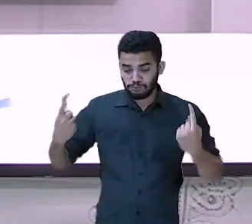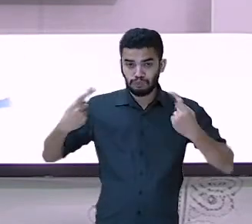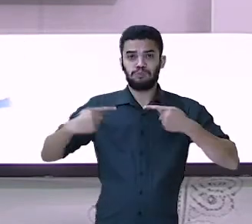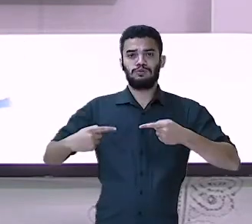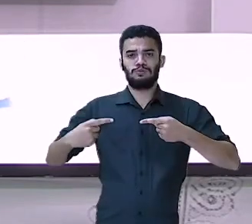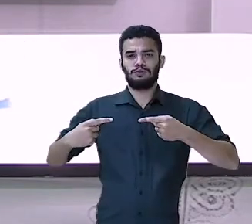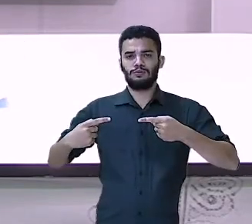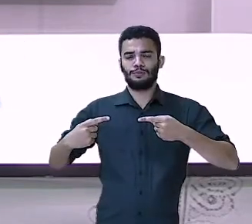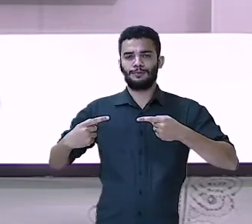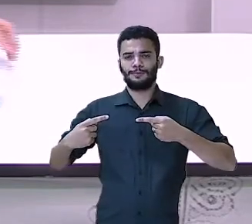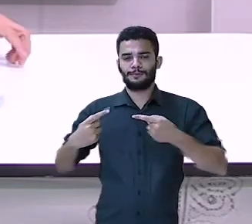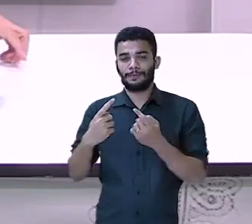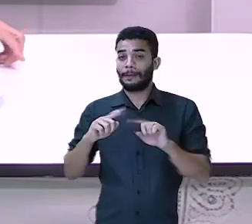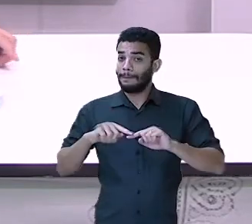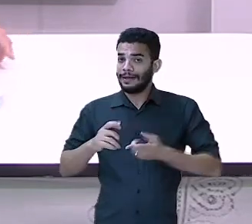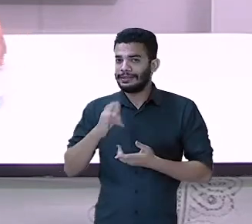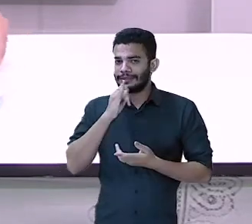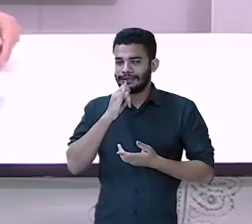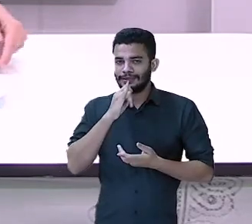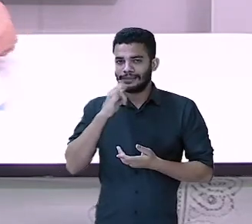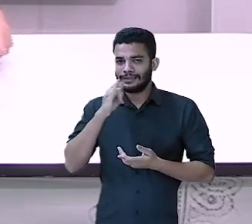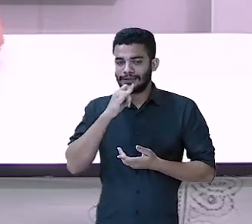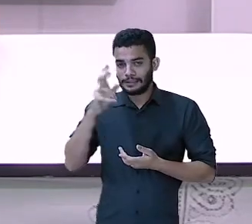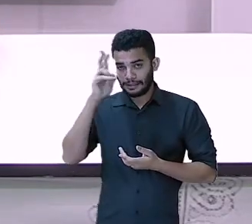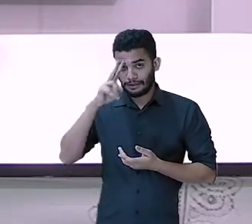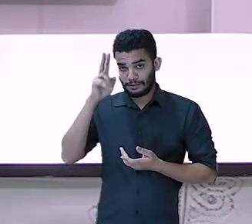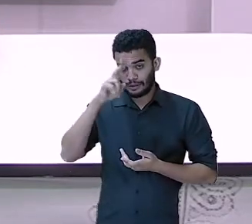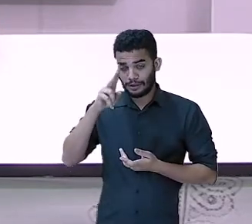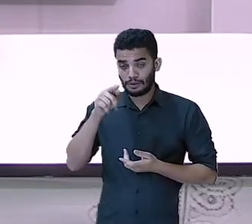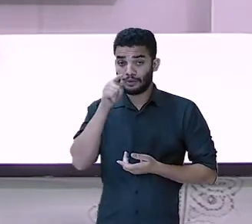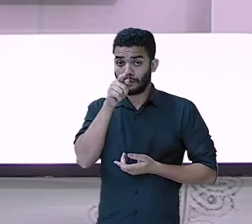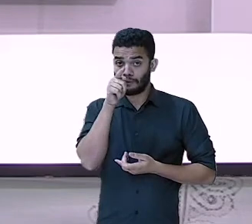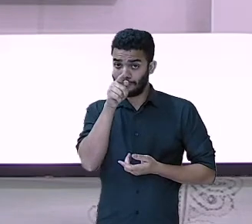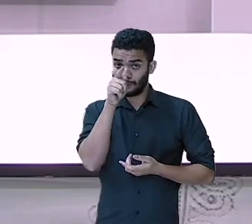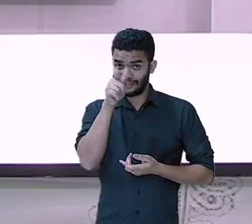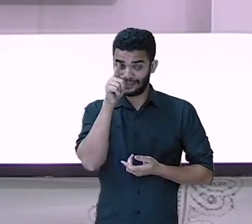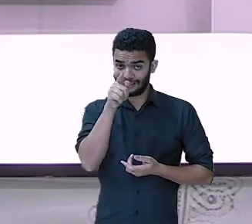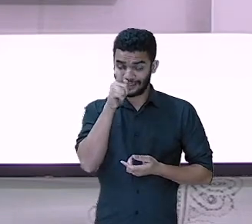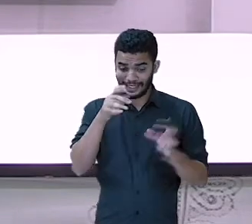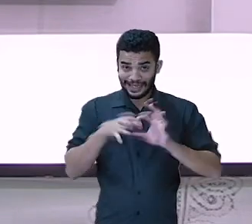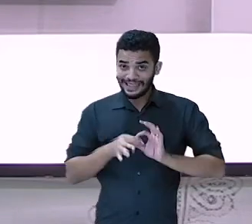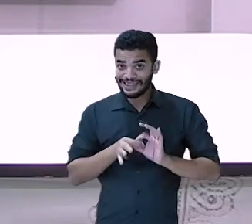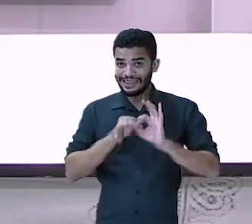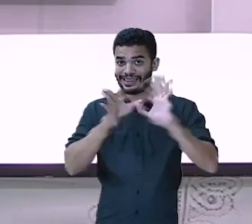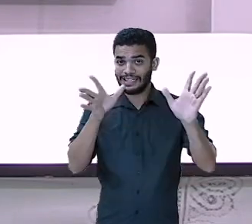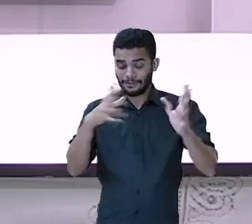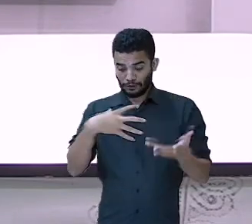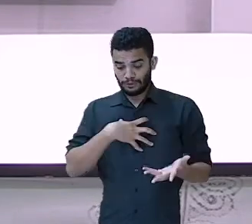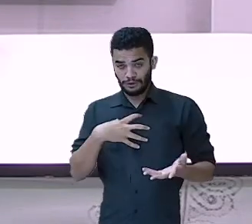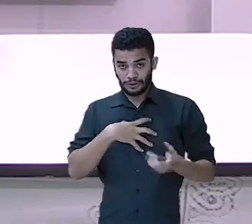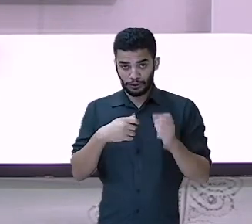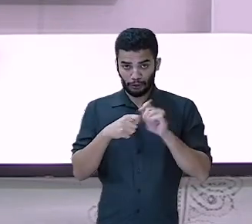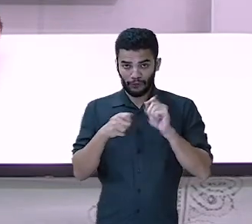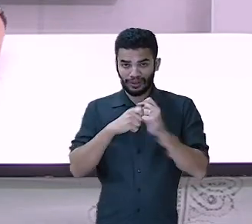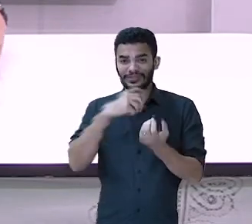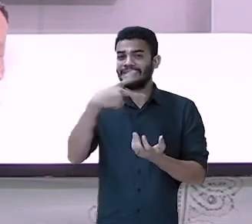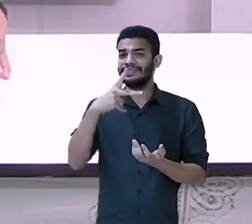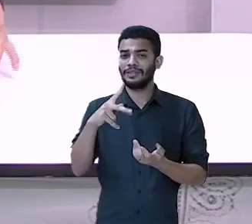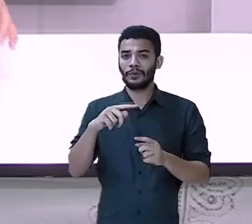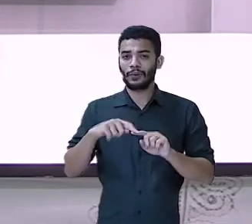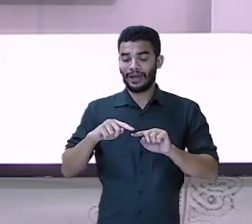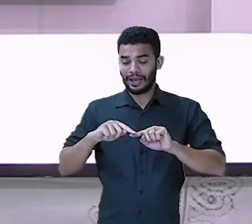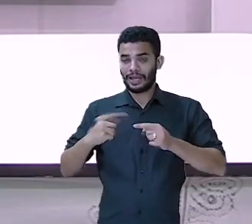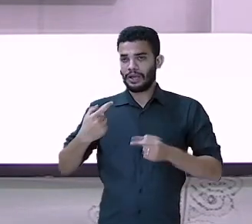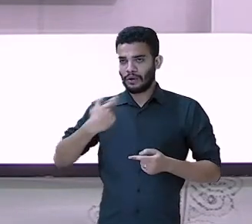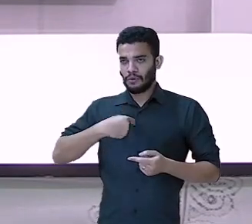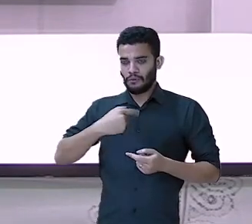que o tabuleiro, você pode fazer da forma que você achar melhor. Esse eu fiz assim, mas eu já tinha